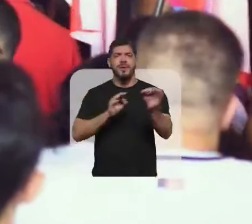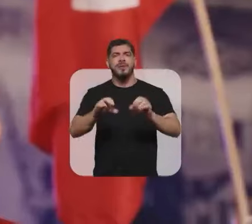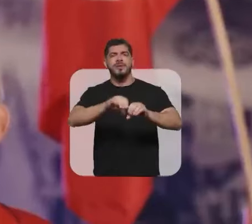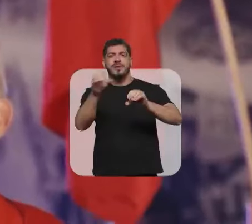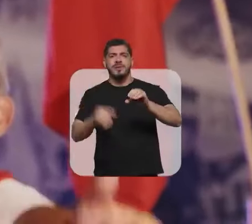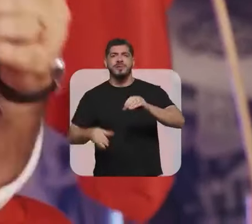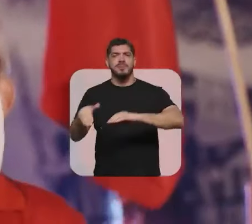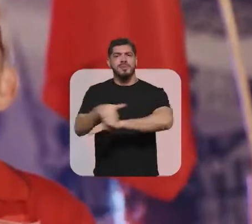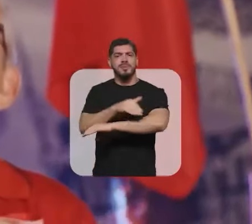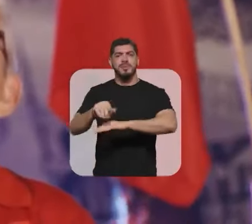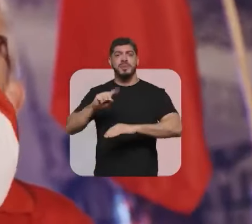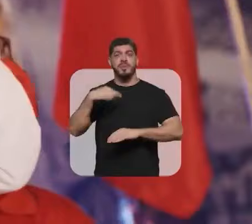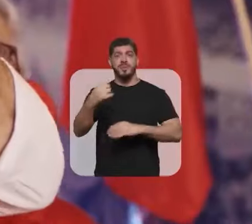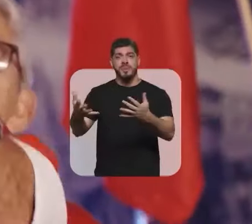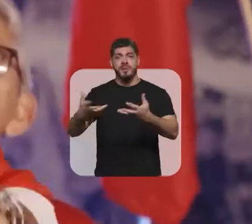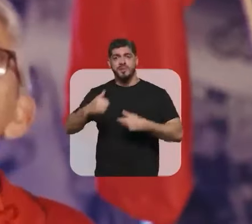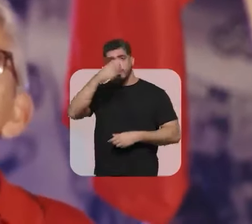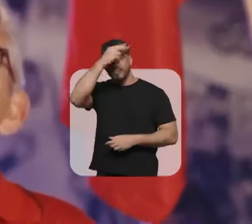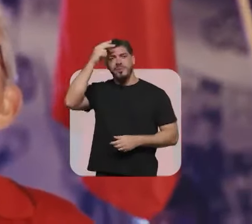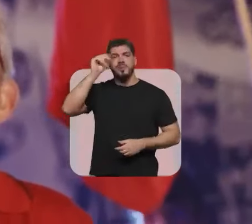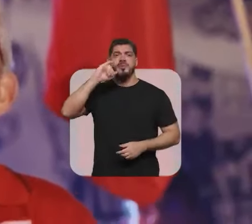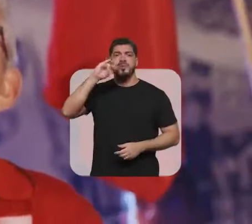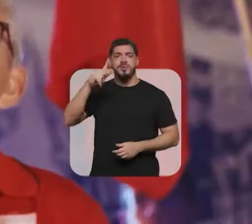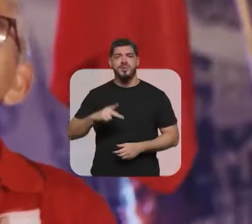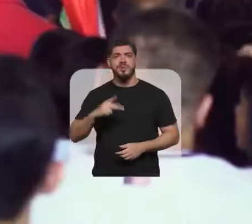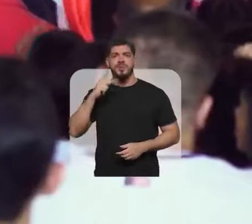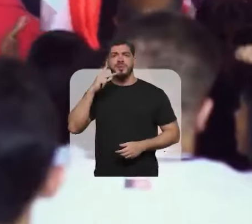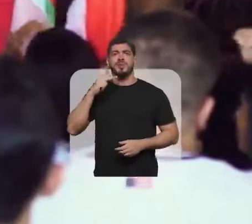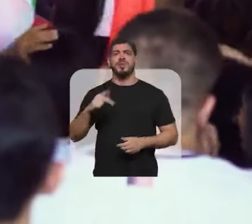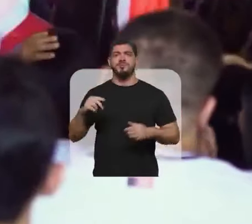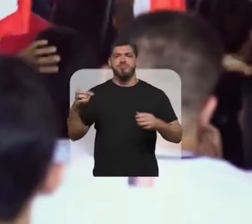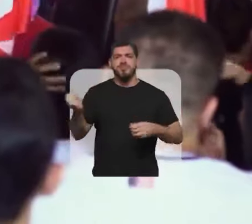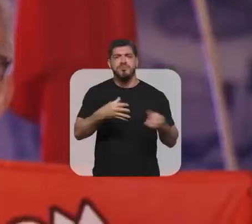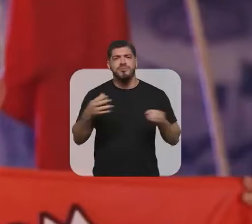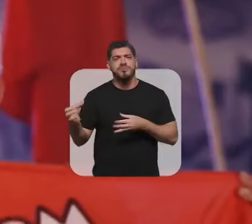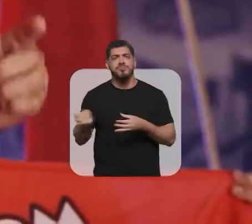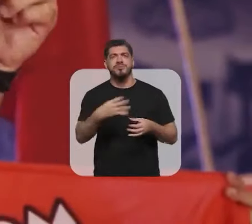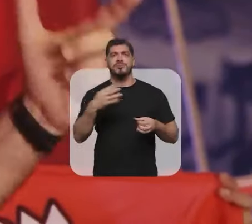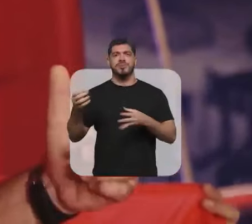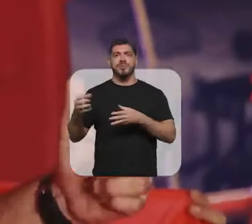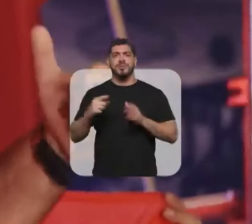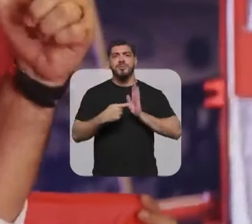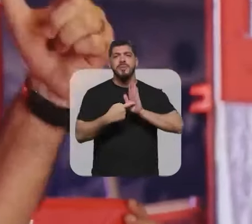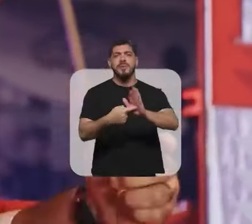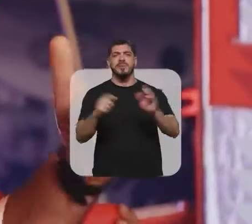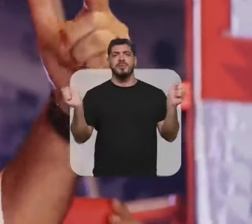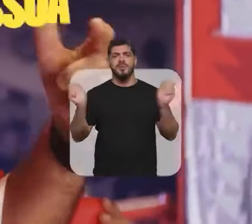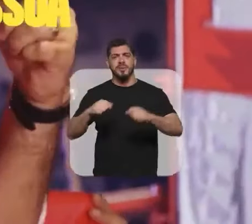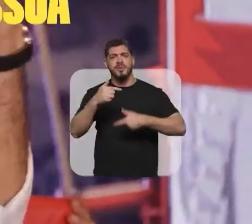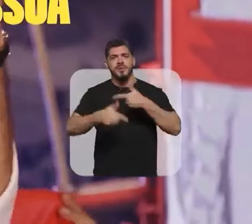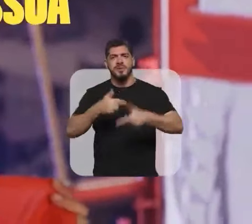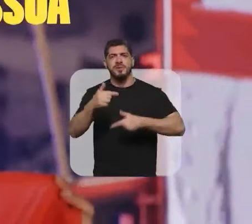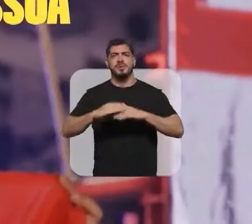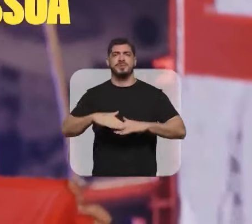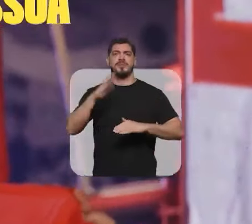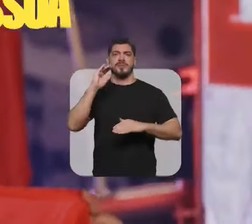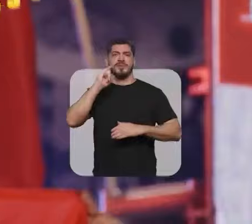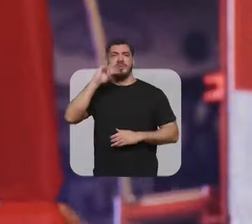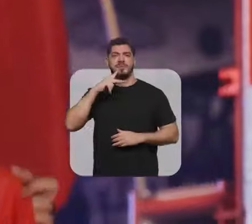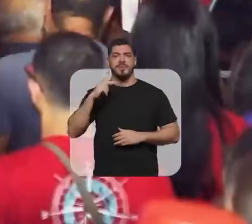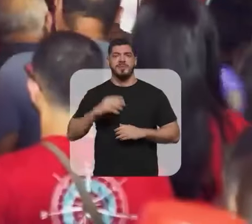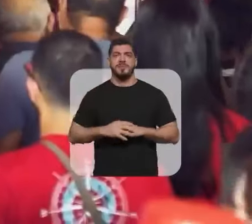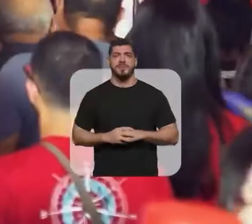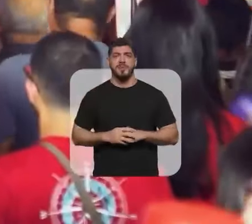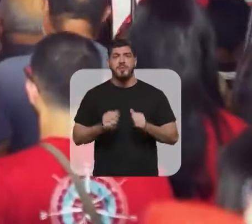saneou Depois eu recebi a prefeitura de João Pessoa E nós vamos e mostramos que é possível fazer pela cidade de